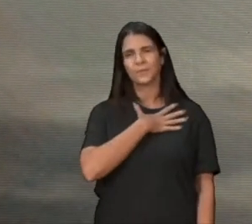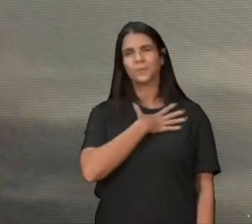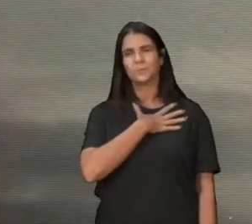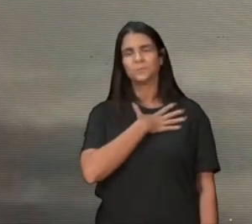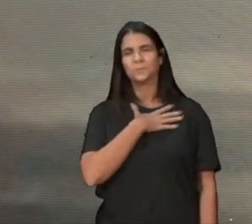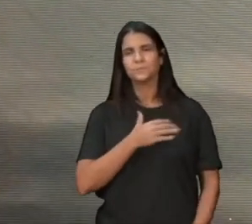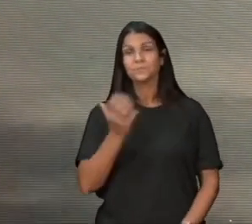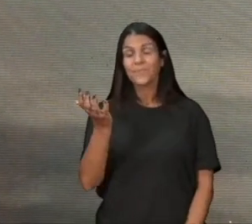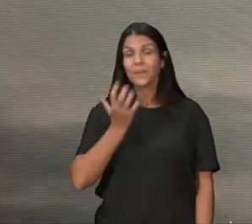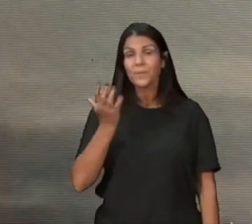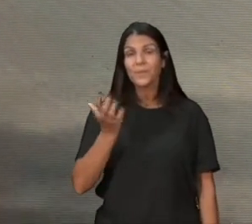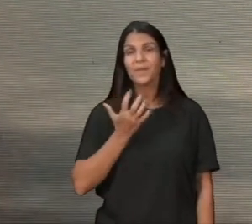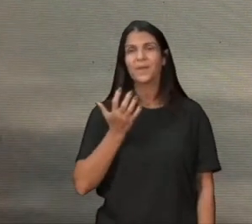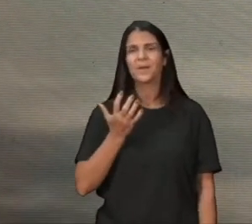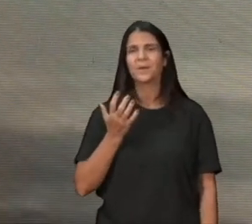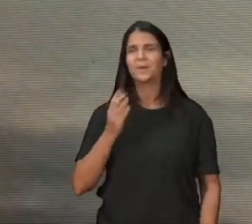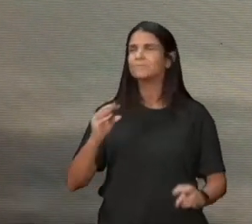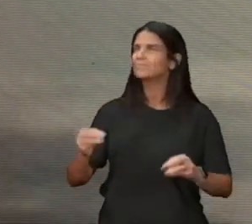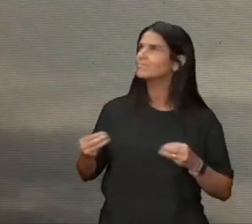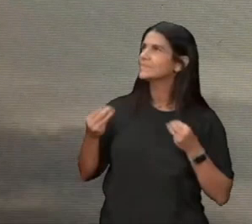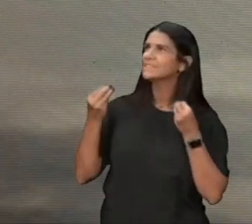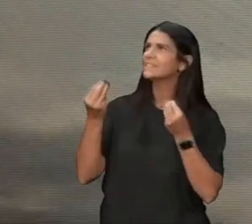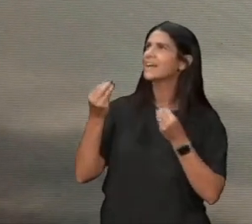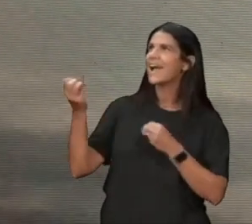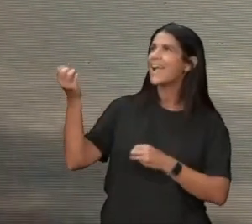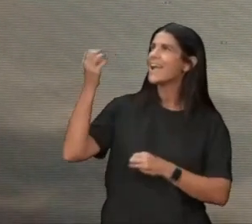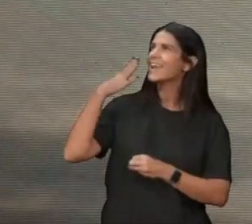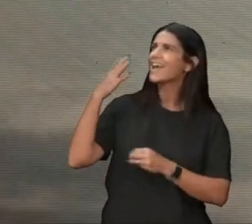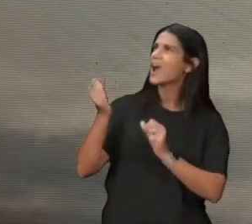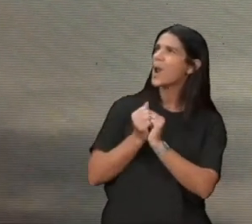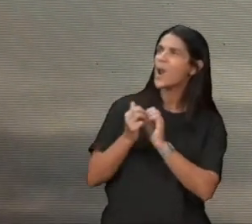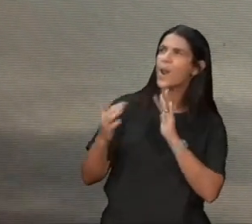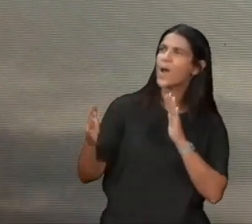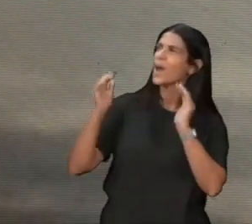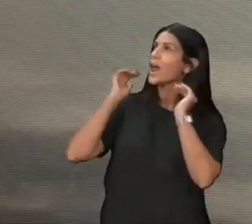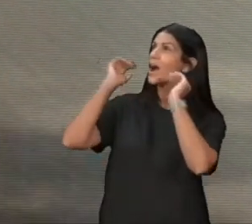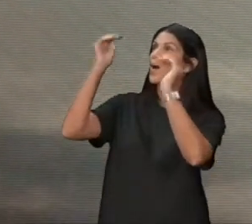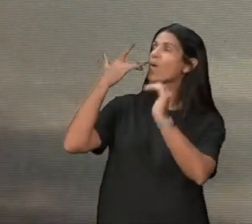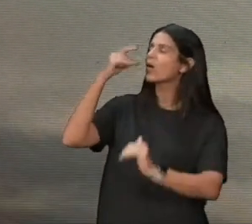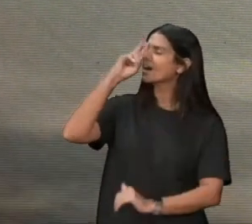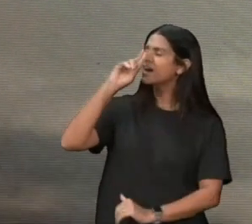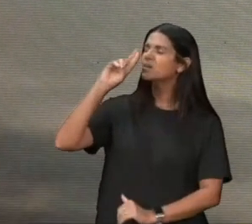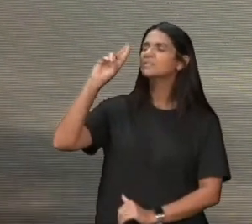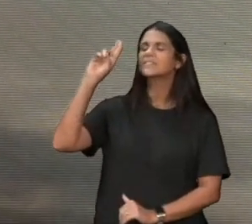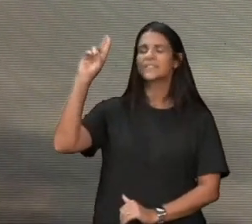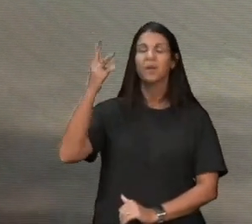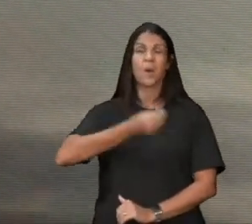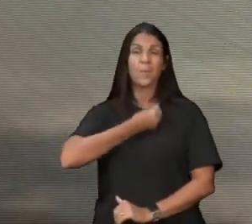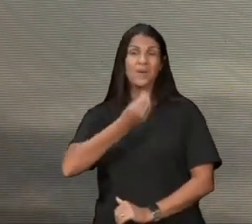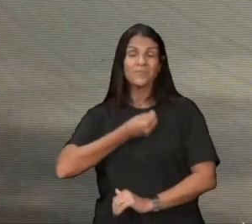e eu quero a Deus, render toda a glória, toda a honra ao Senhor, com uma vida frutífera e vencedora,